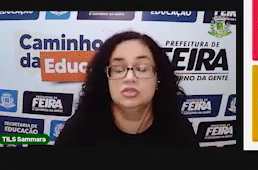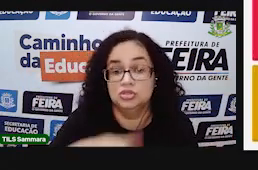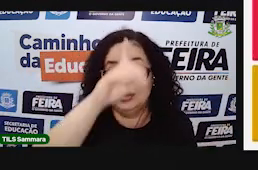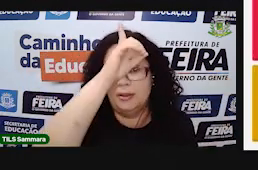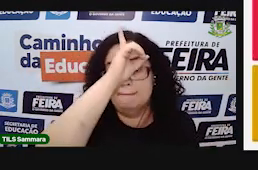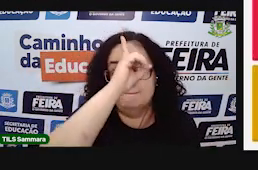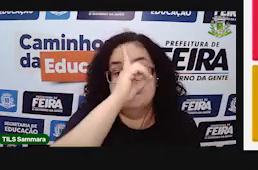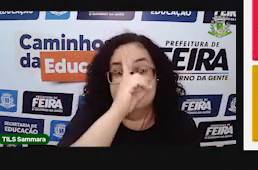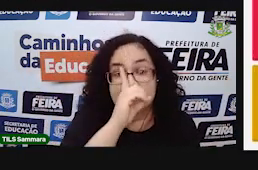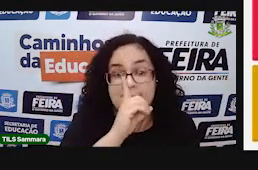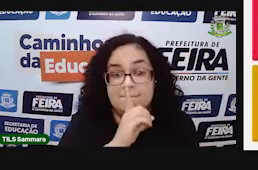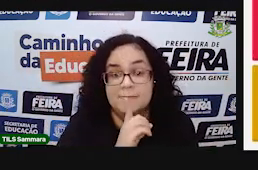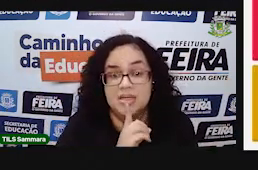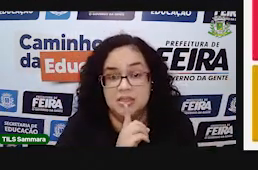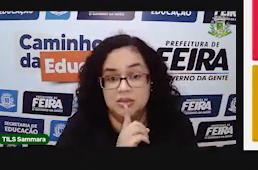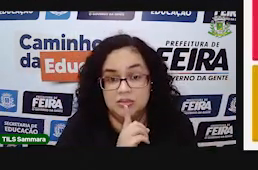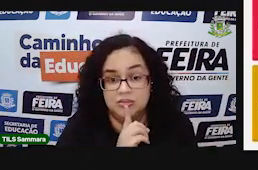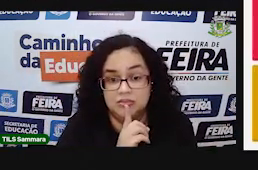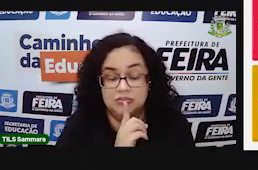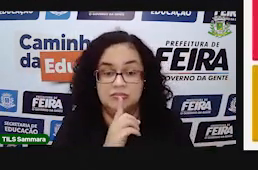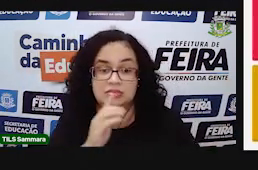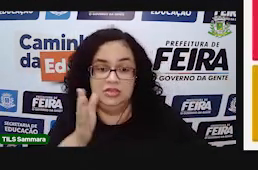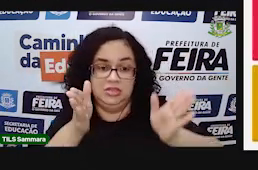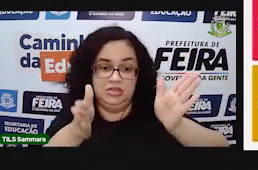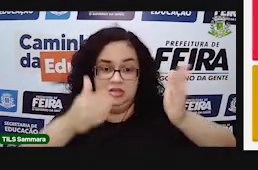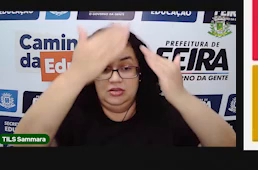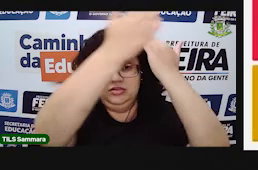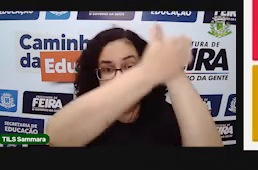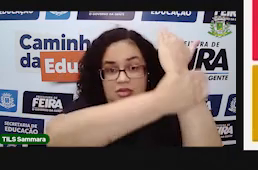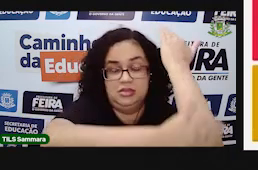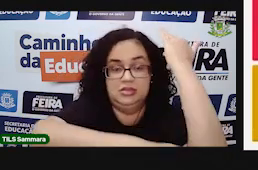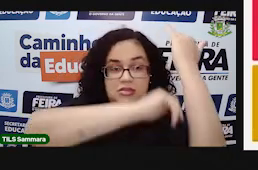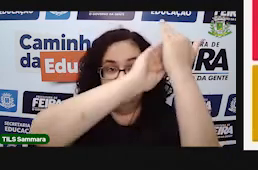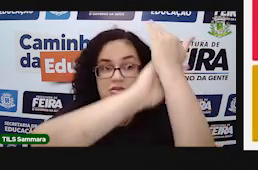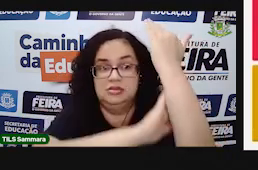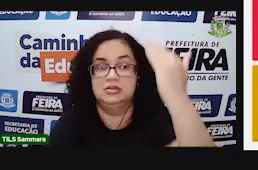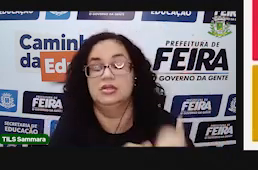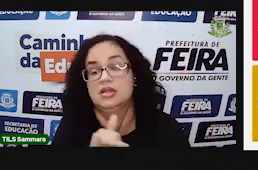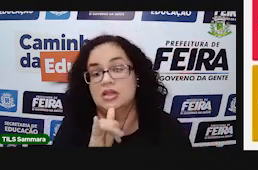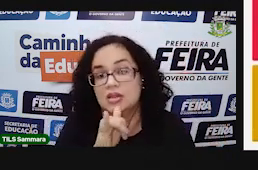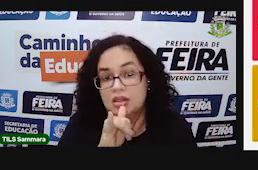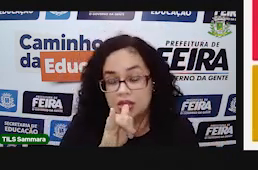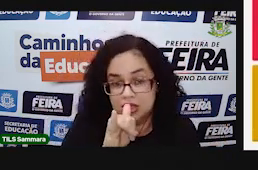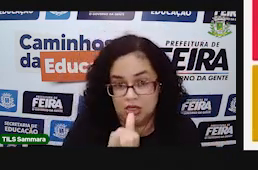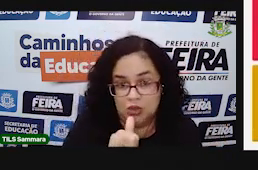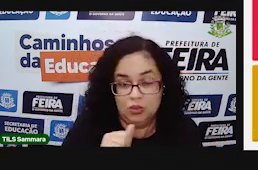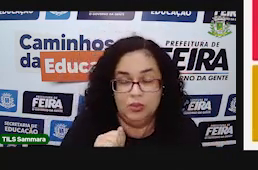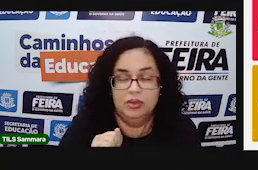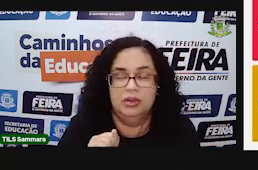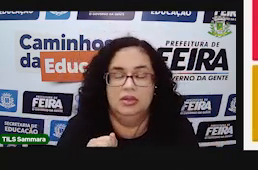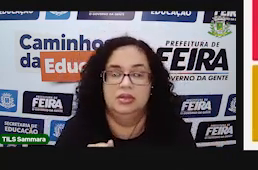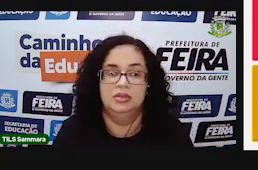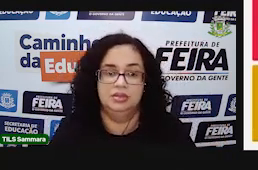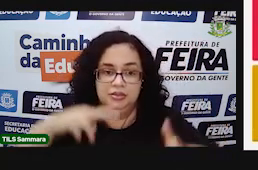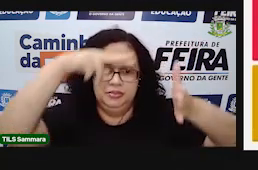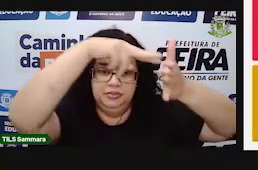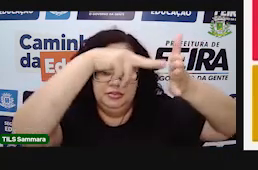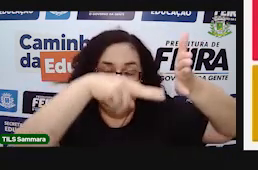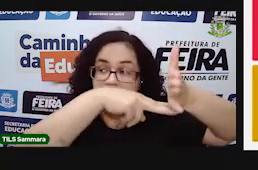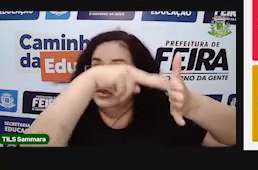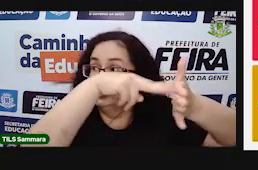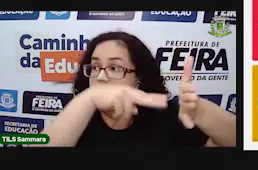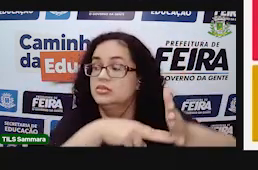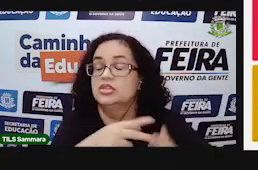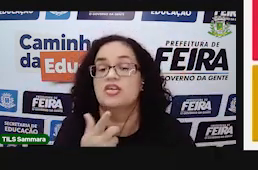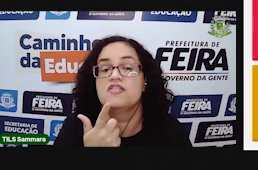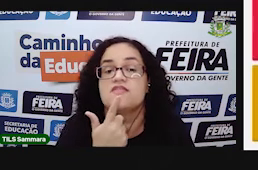Veja que as partes de amarelo são as faces laterais. As faces laterais nos diz que isso é um prisma.